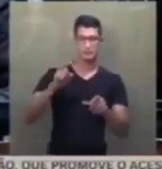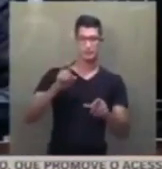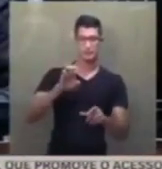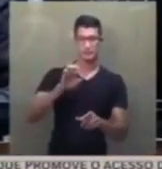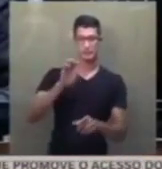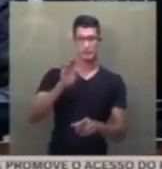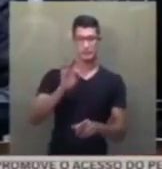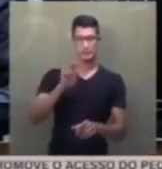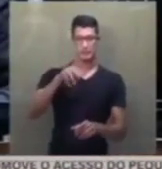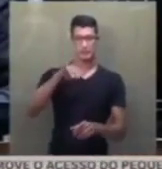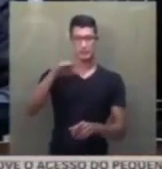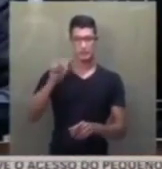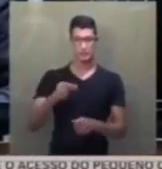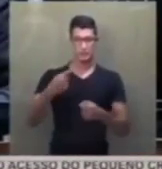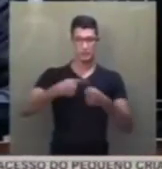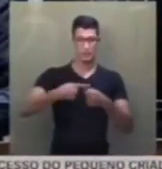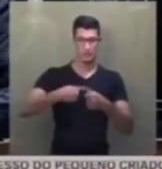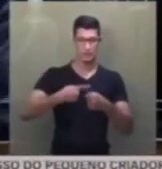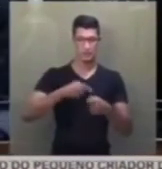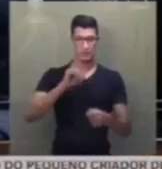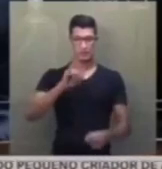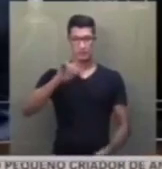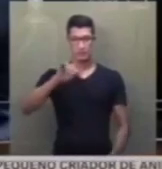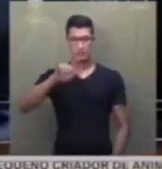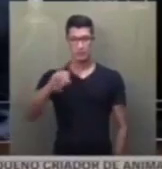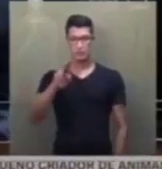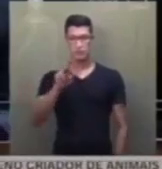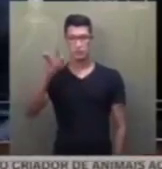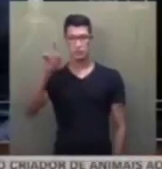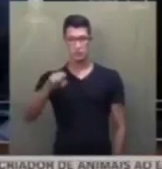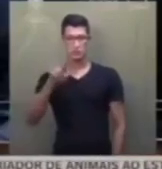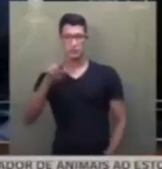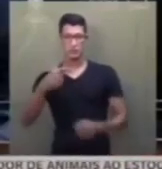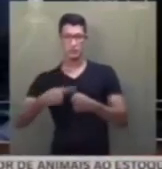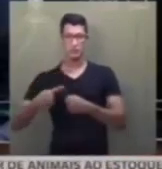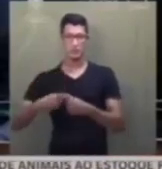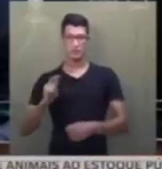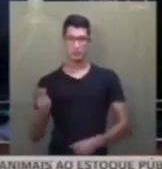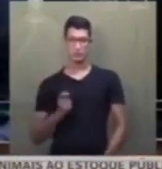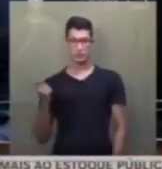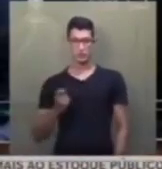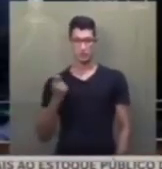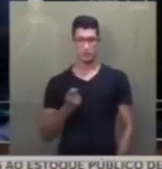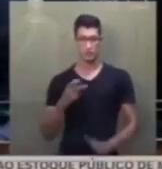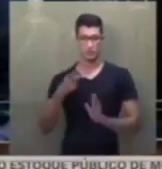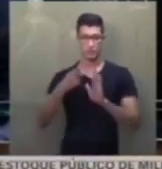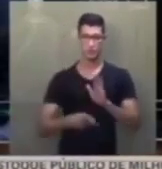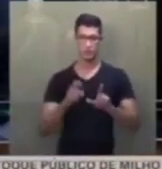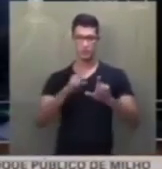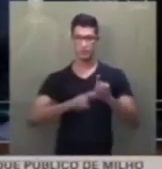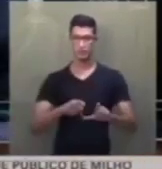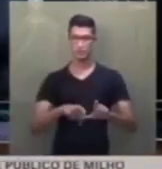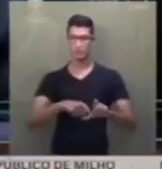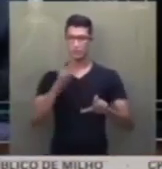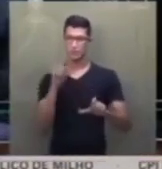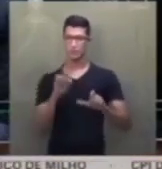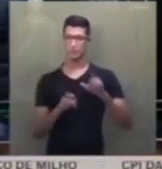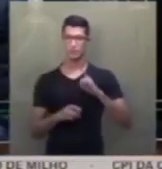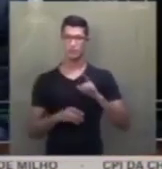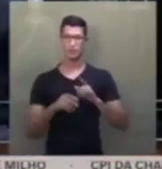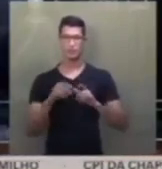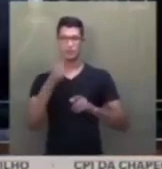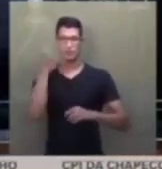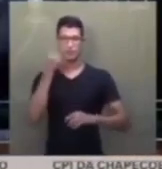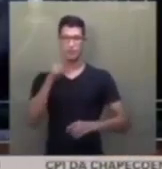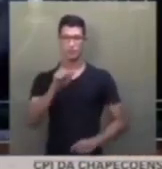etnias à cidade de Ijuí, no estado do Rio Grande do Sul. O projeto depende de parecer. Faço a designação do